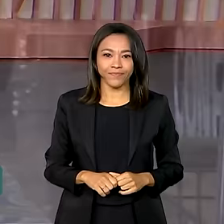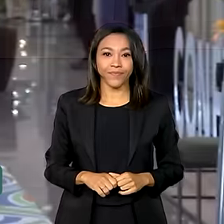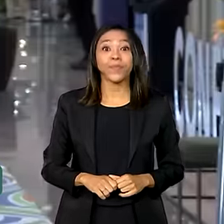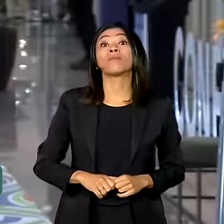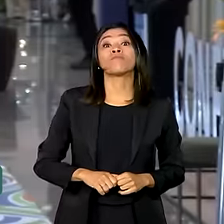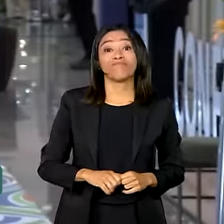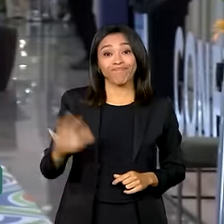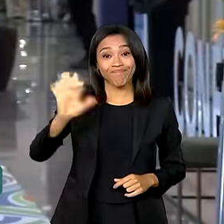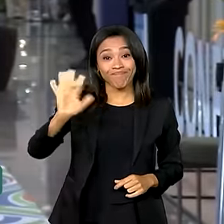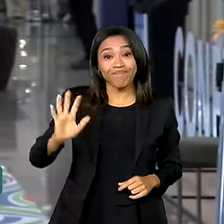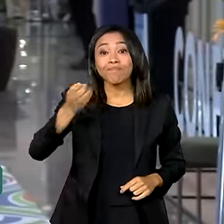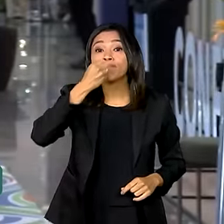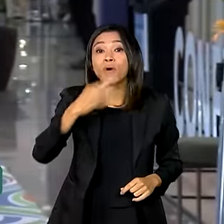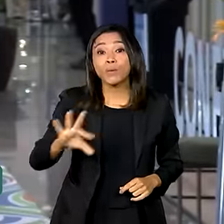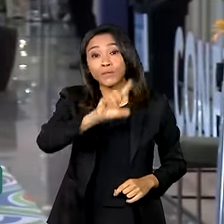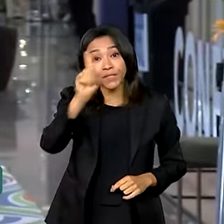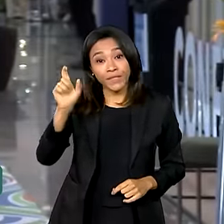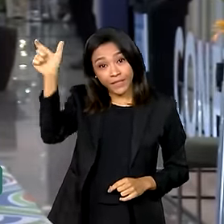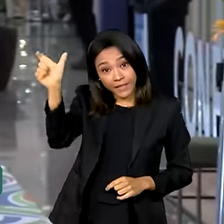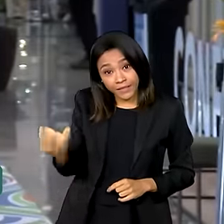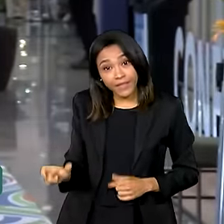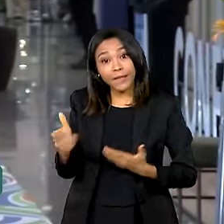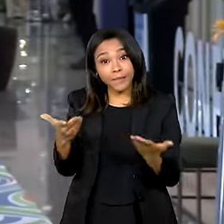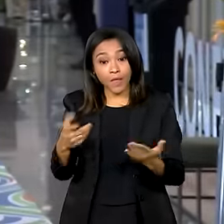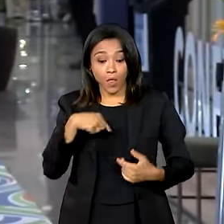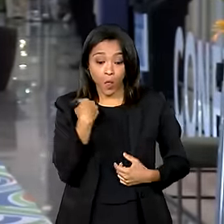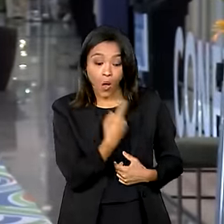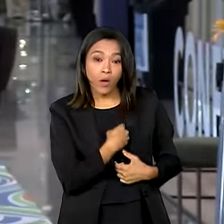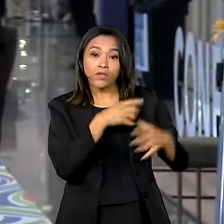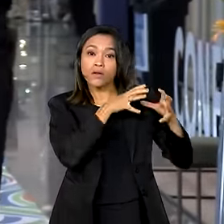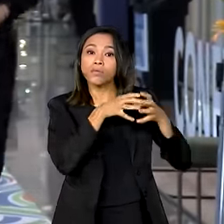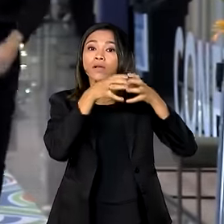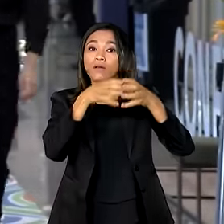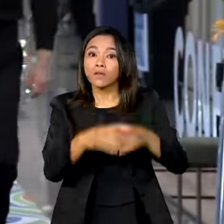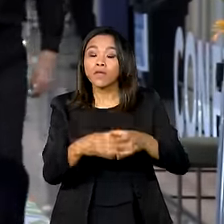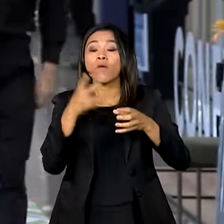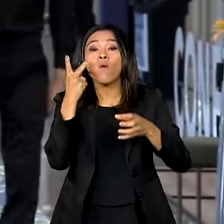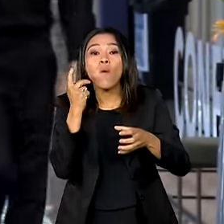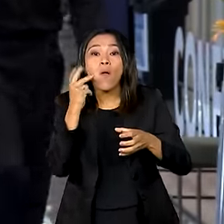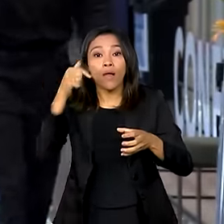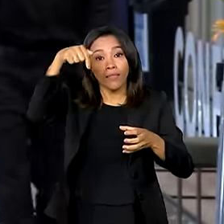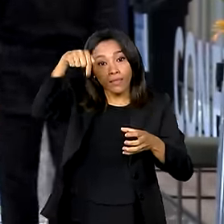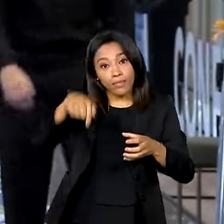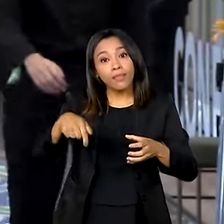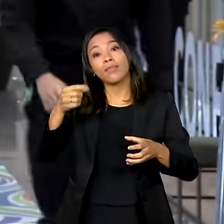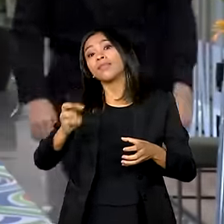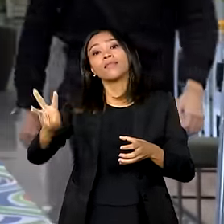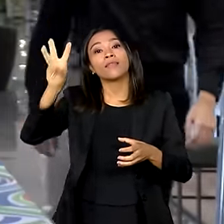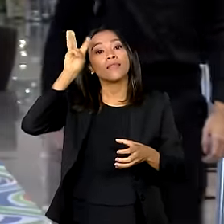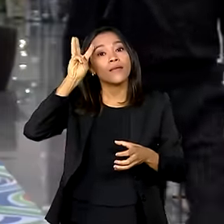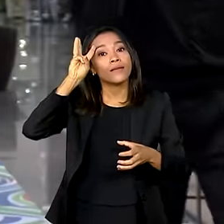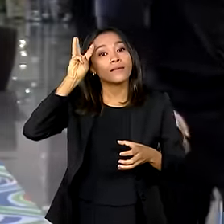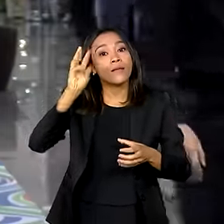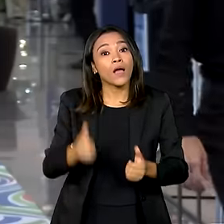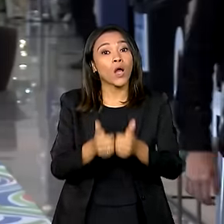Olá, bom dia. Bom dia, Karine. A nossa equipe está aqui em Fortaleza, porque nesta terça-feira começa a Semana Ceará